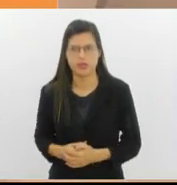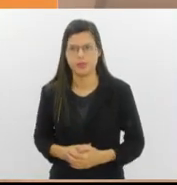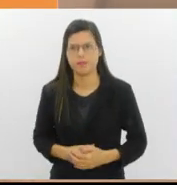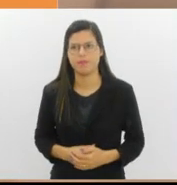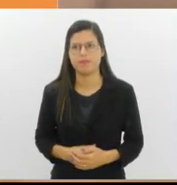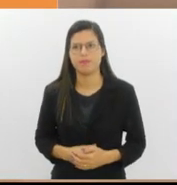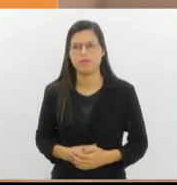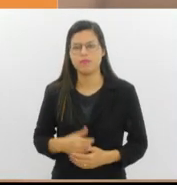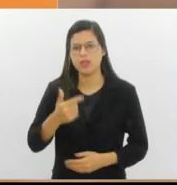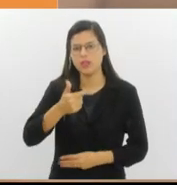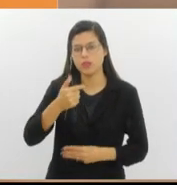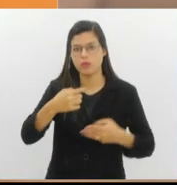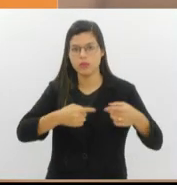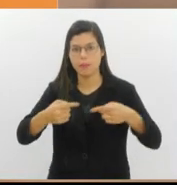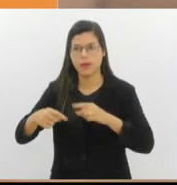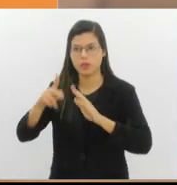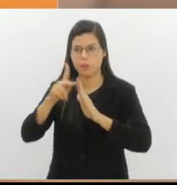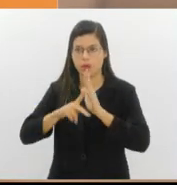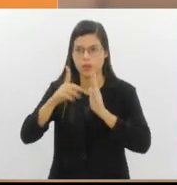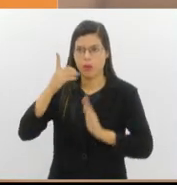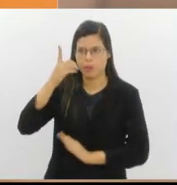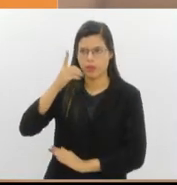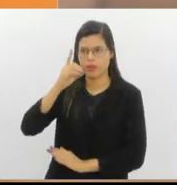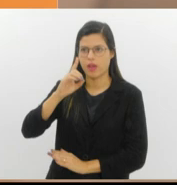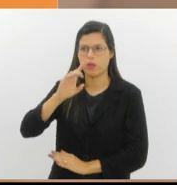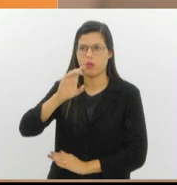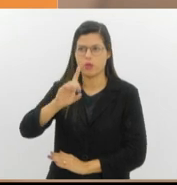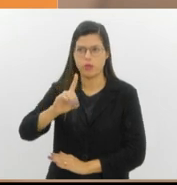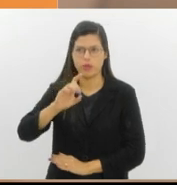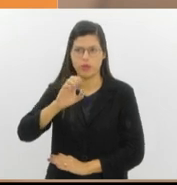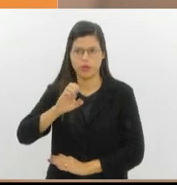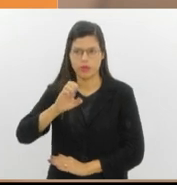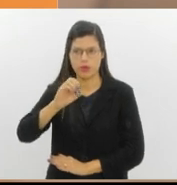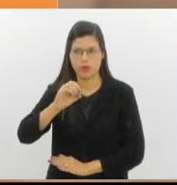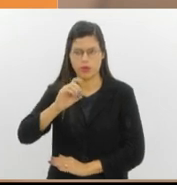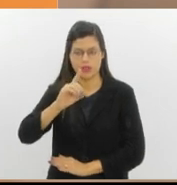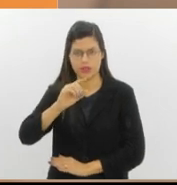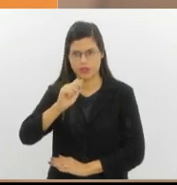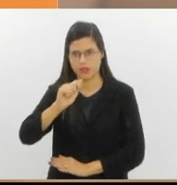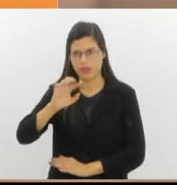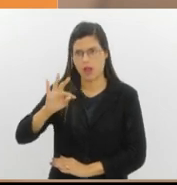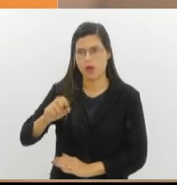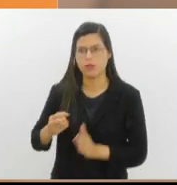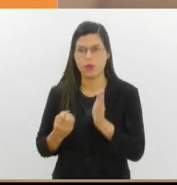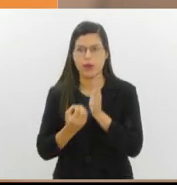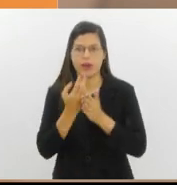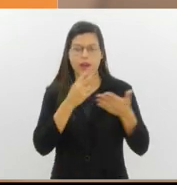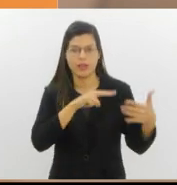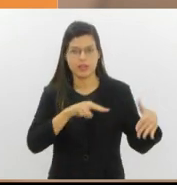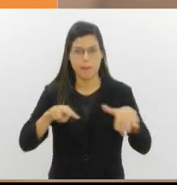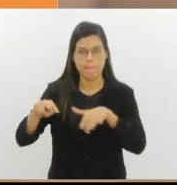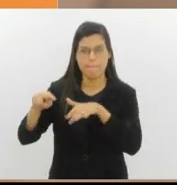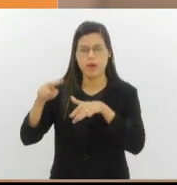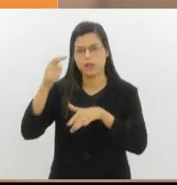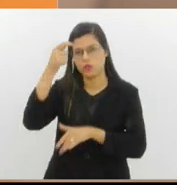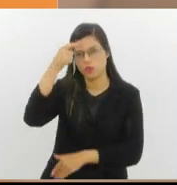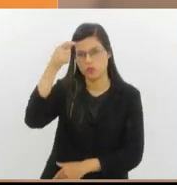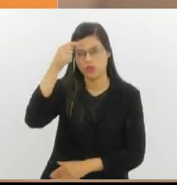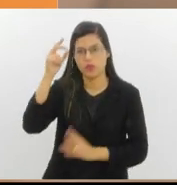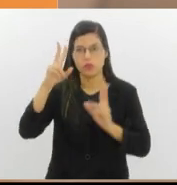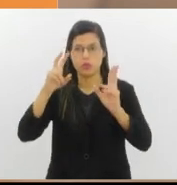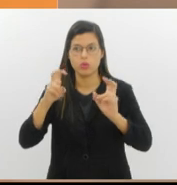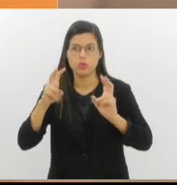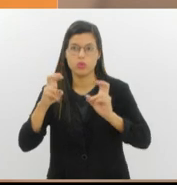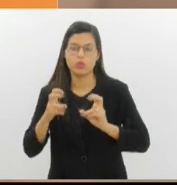Em segunda discussão, o projeto do deputado licenciado, doutor Deodalto, que cria a semana de conscientização sobre o consumo